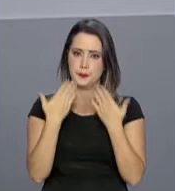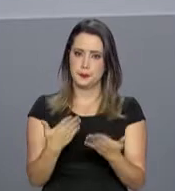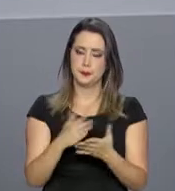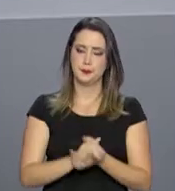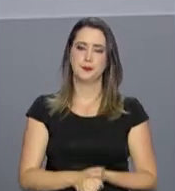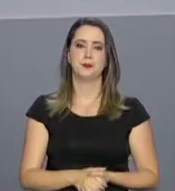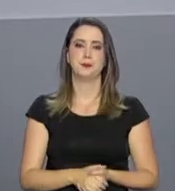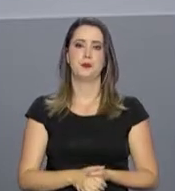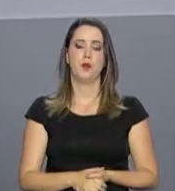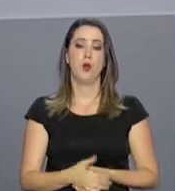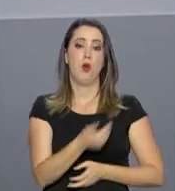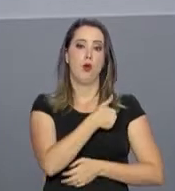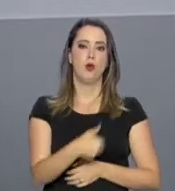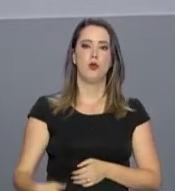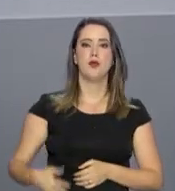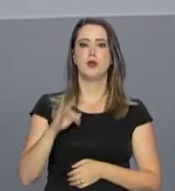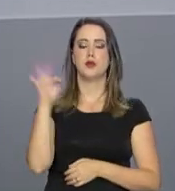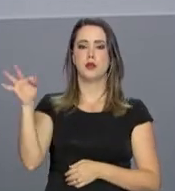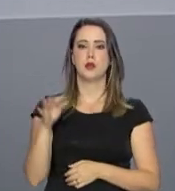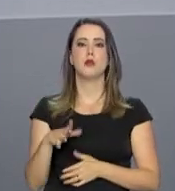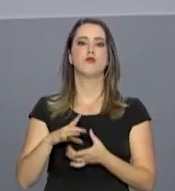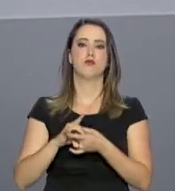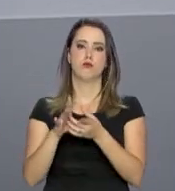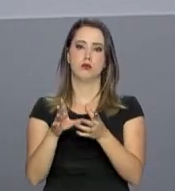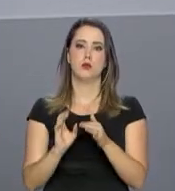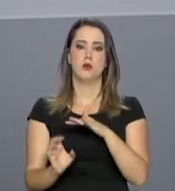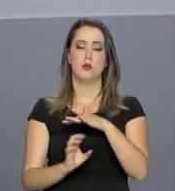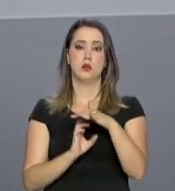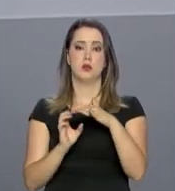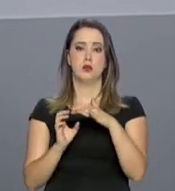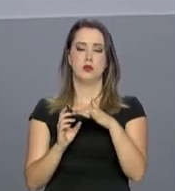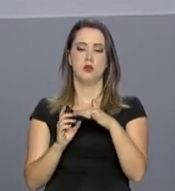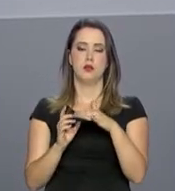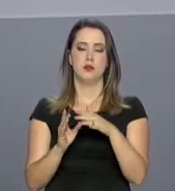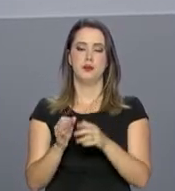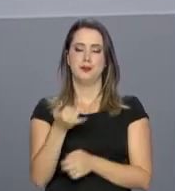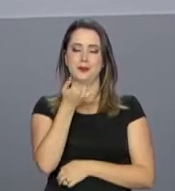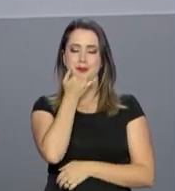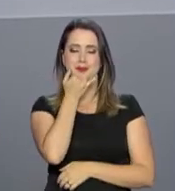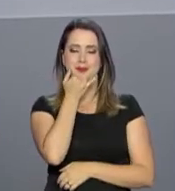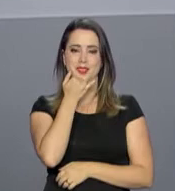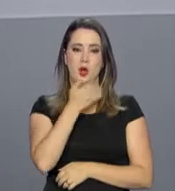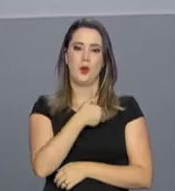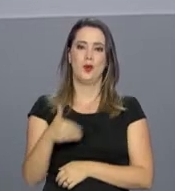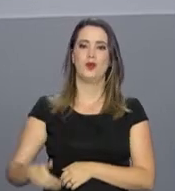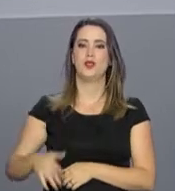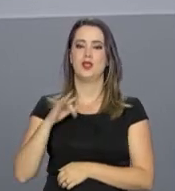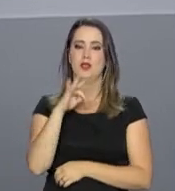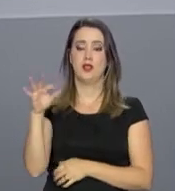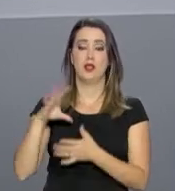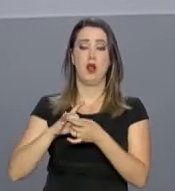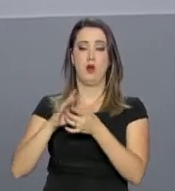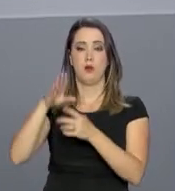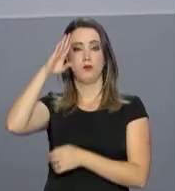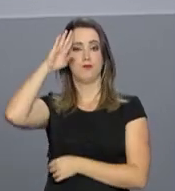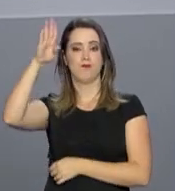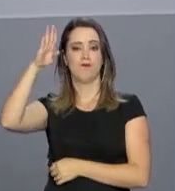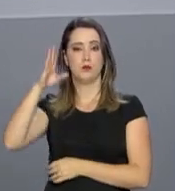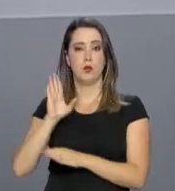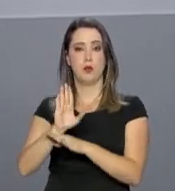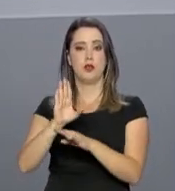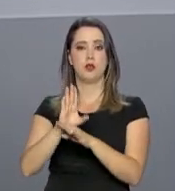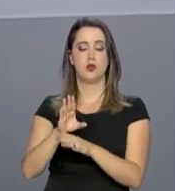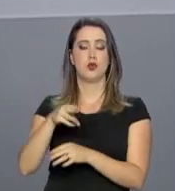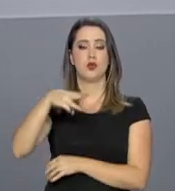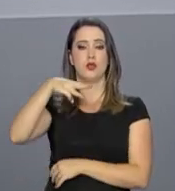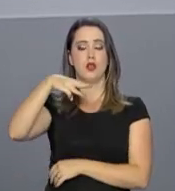O governo federal autorizou o emprego da Força Nacional por 180 dias para atuar em apoio aos órgãos de segurança do